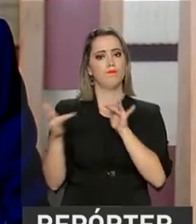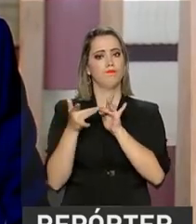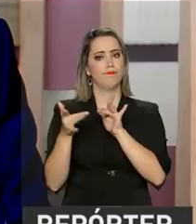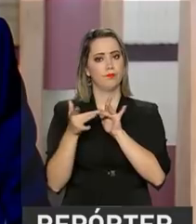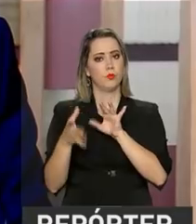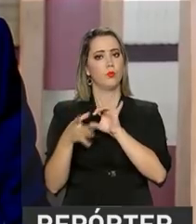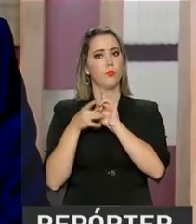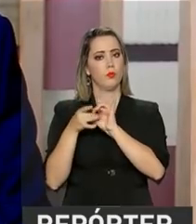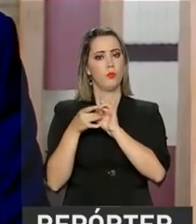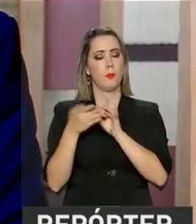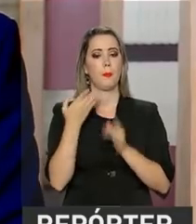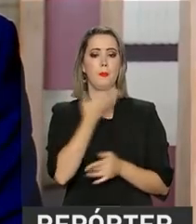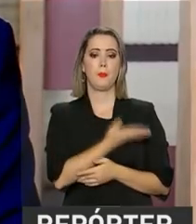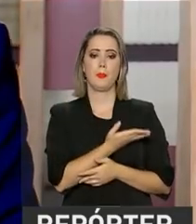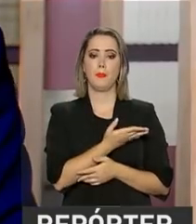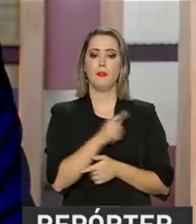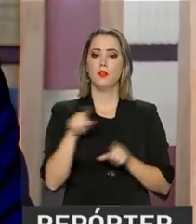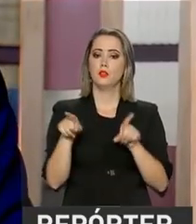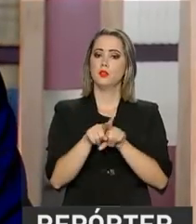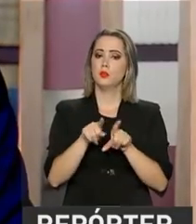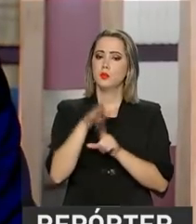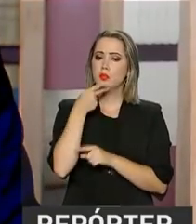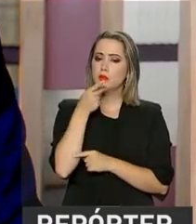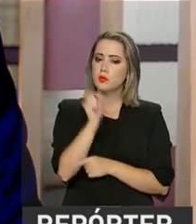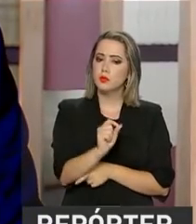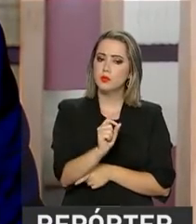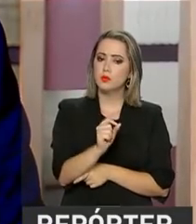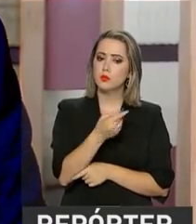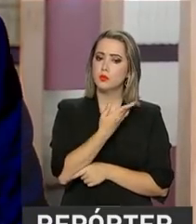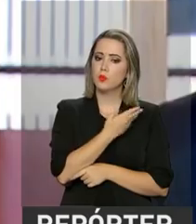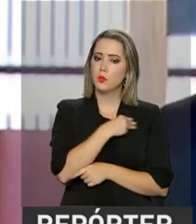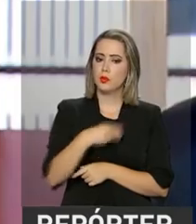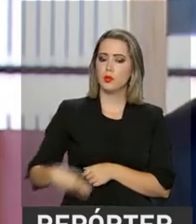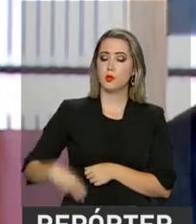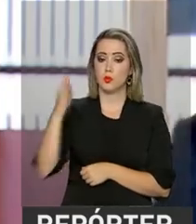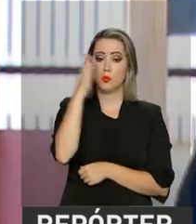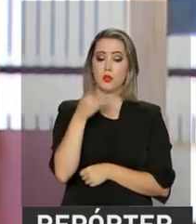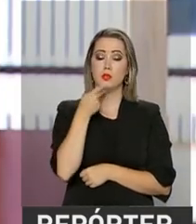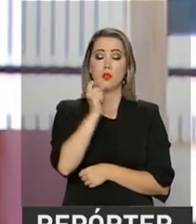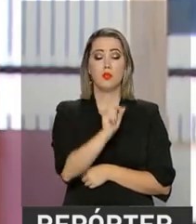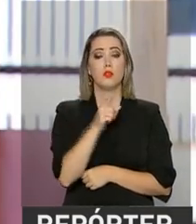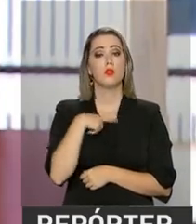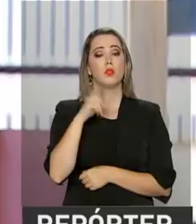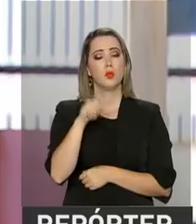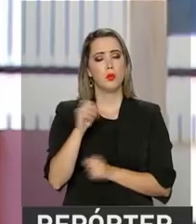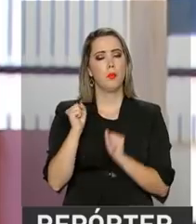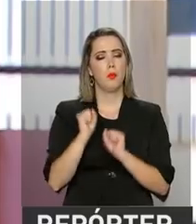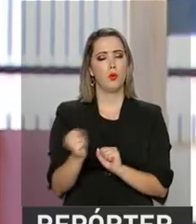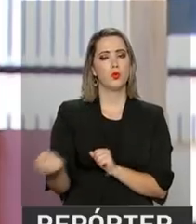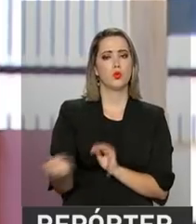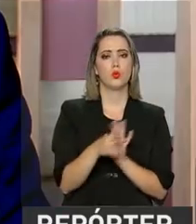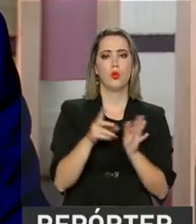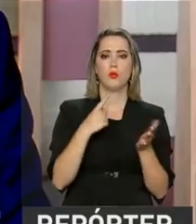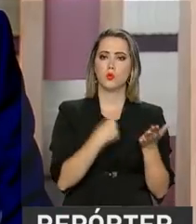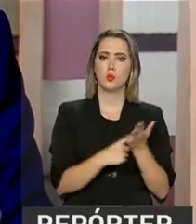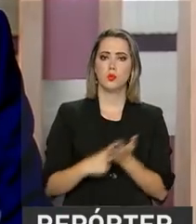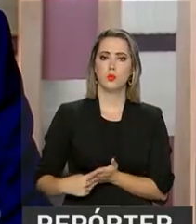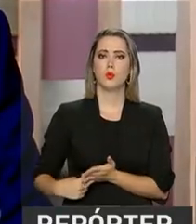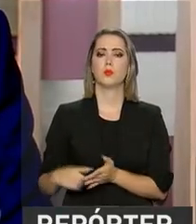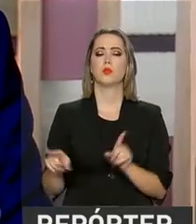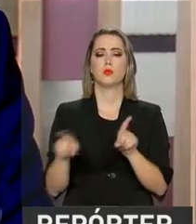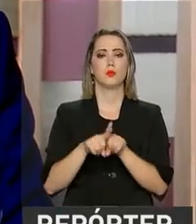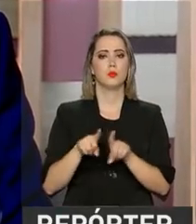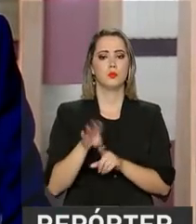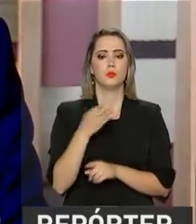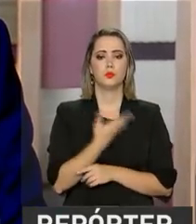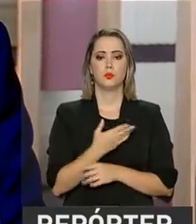Aluísio Nunes, falou sobre as afinidades entre os dois países e a possibilidade de novos acordos. Estamos também,